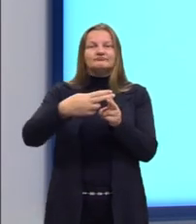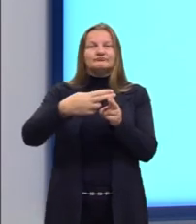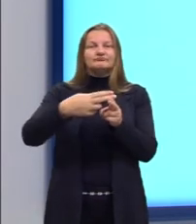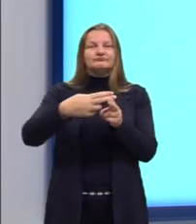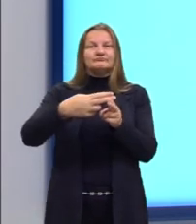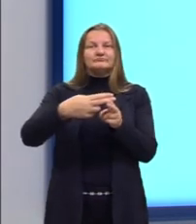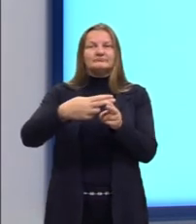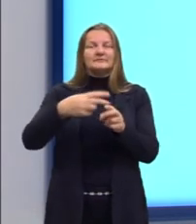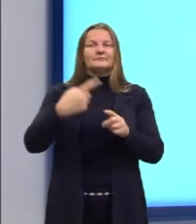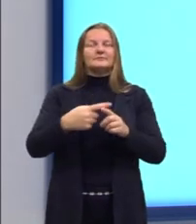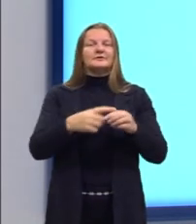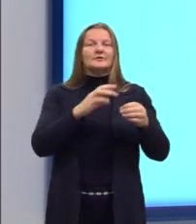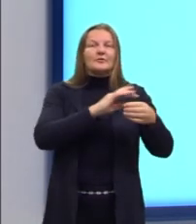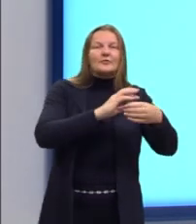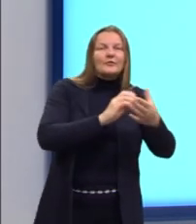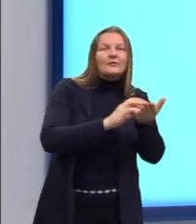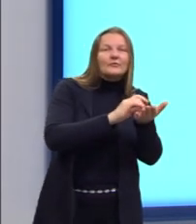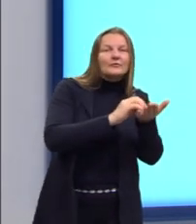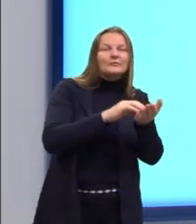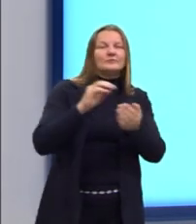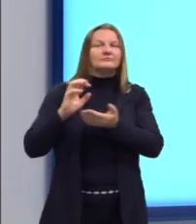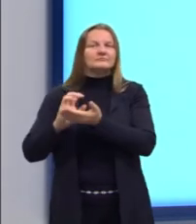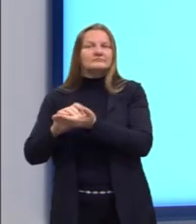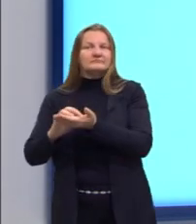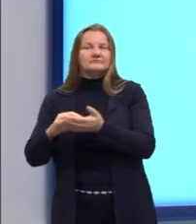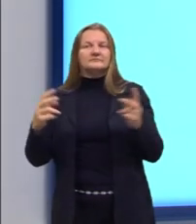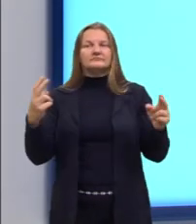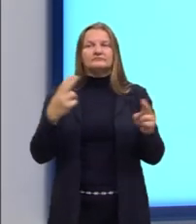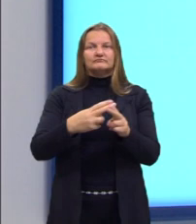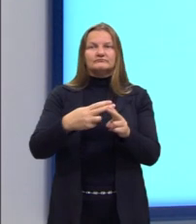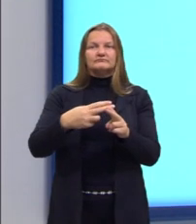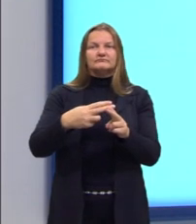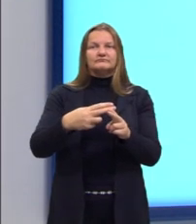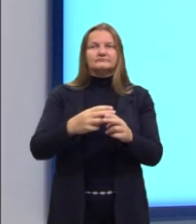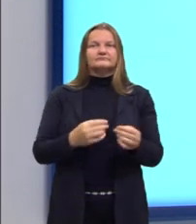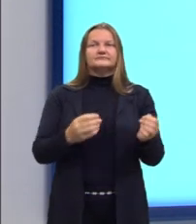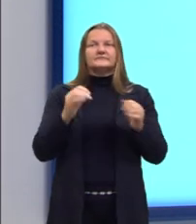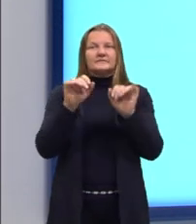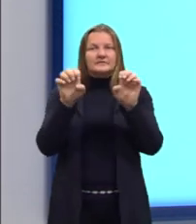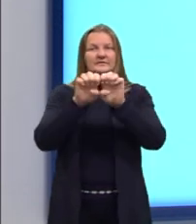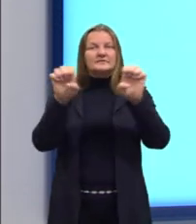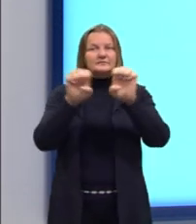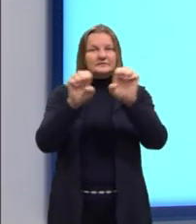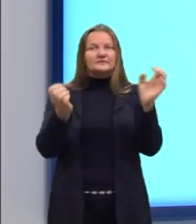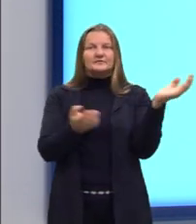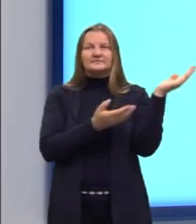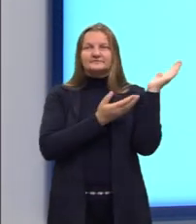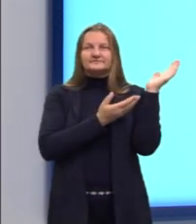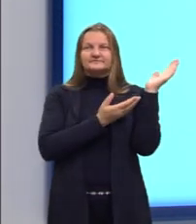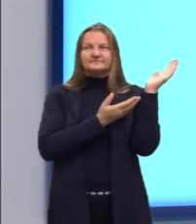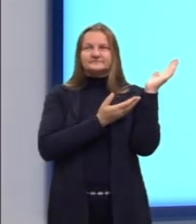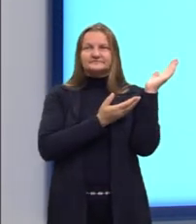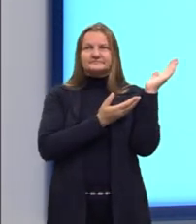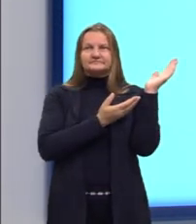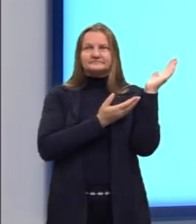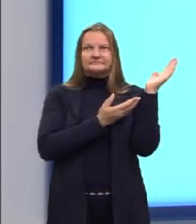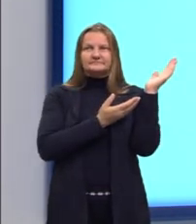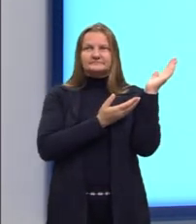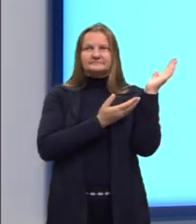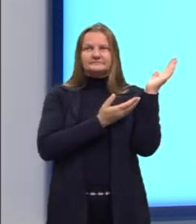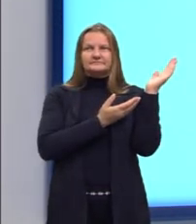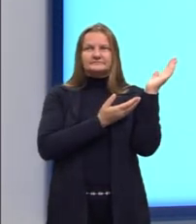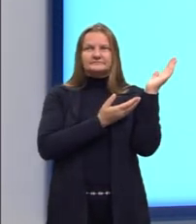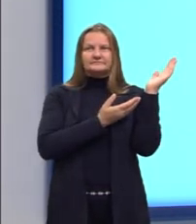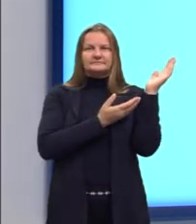concentração, esse pH e POH. E para isso, a gente tem as expressões matemáticas, e aí entra a matemática